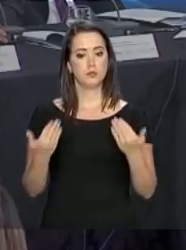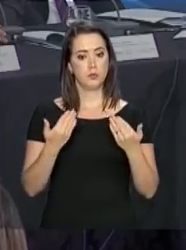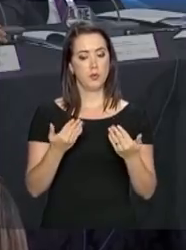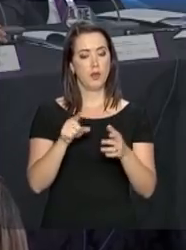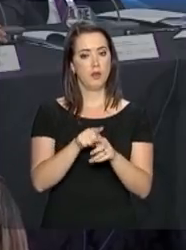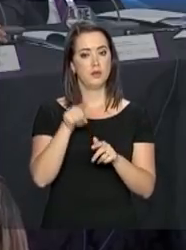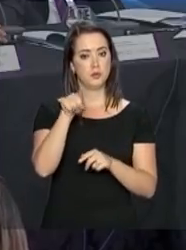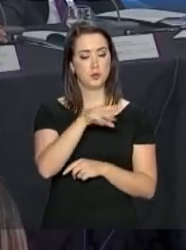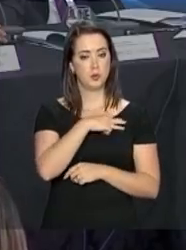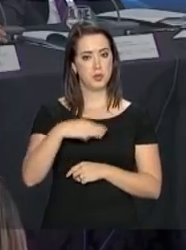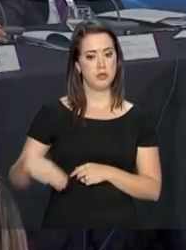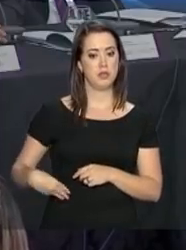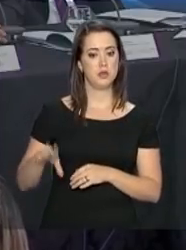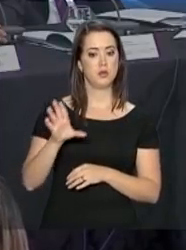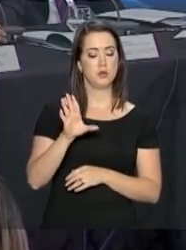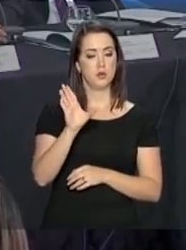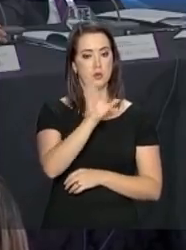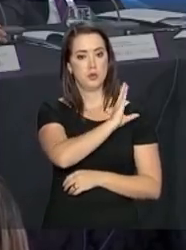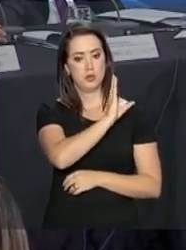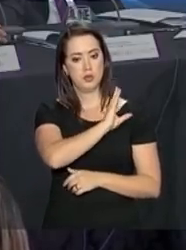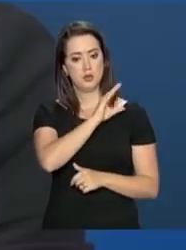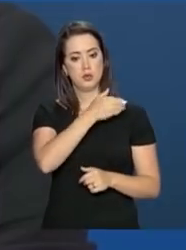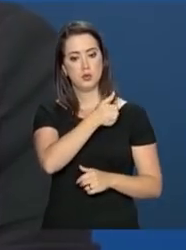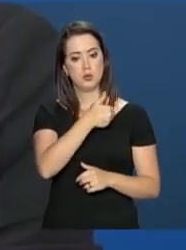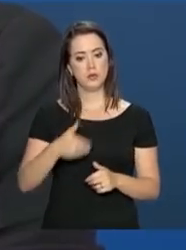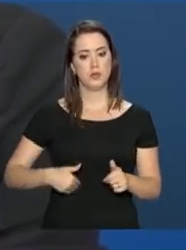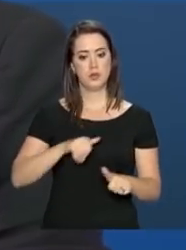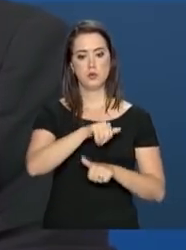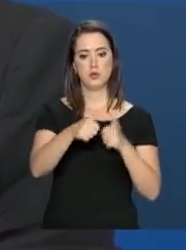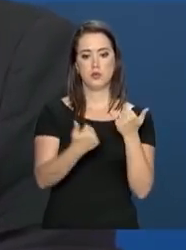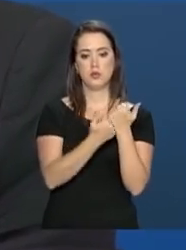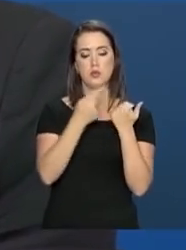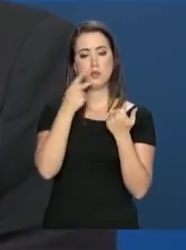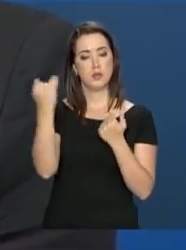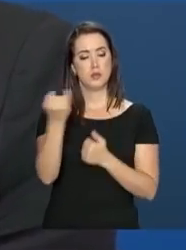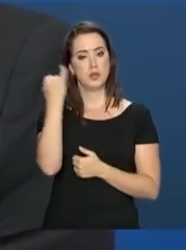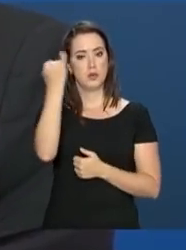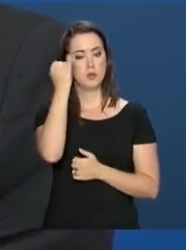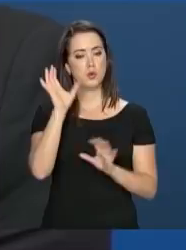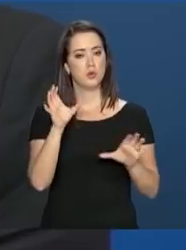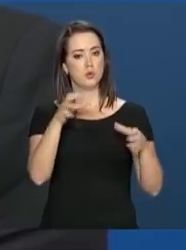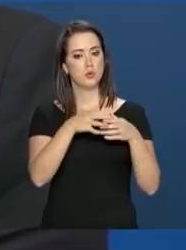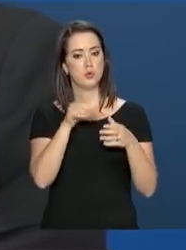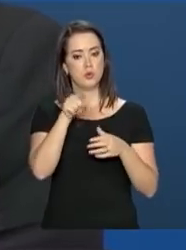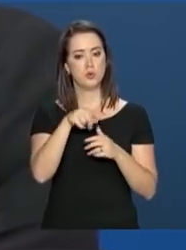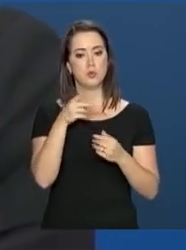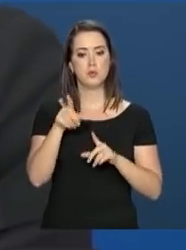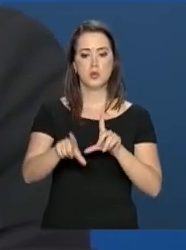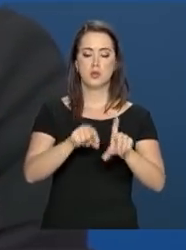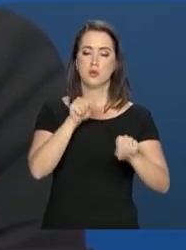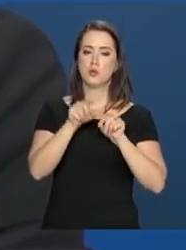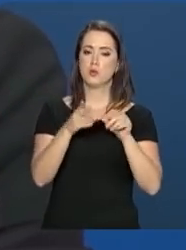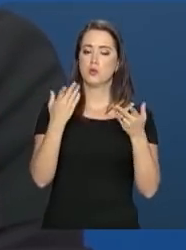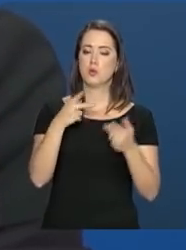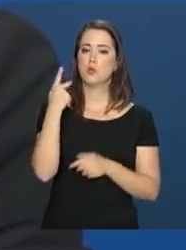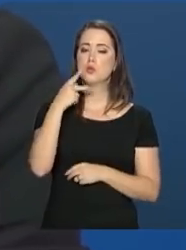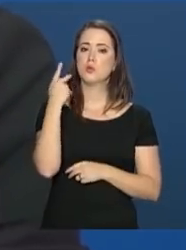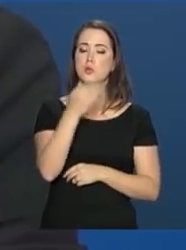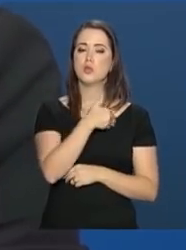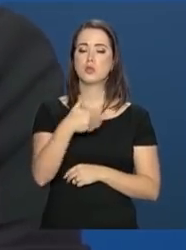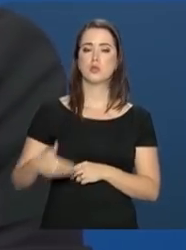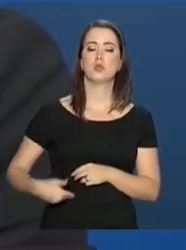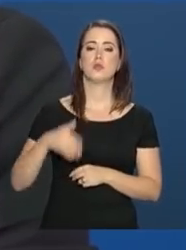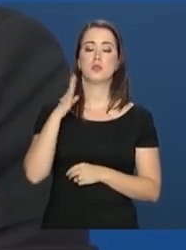extraordinário coordenador do gabinete de transição, destacou a importância do Conselhão para as decisões de políticas